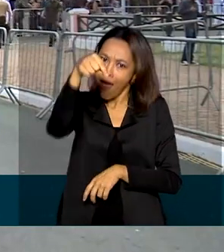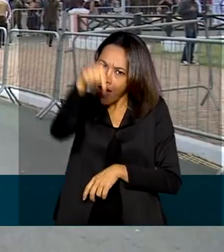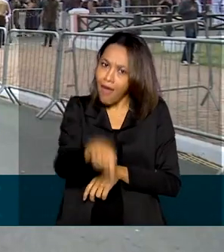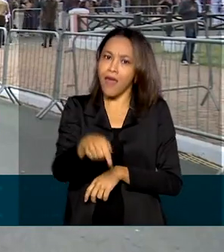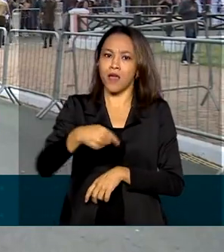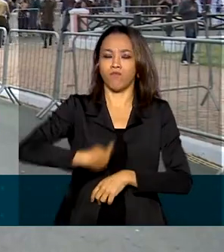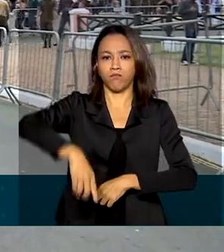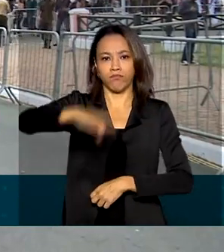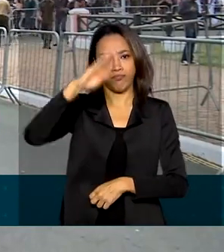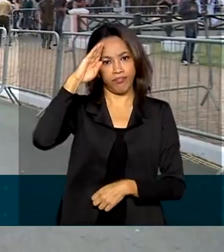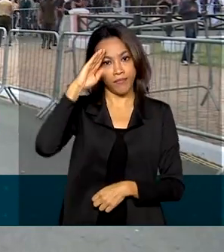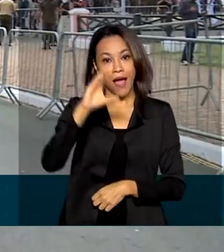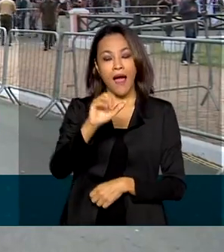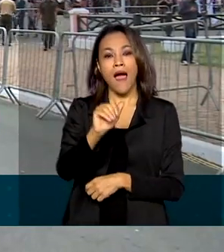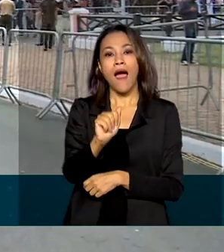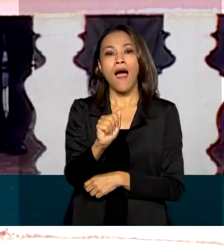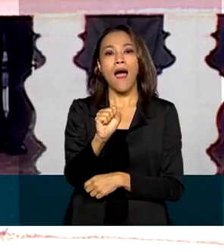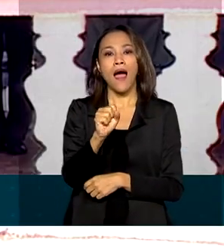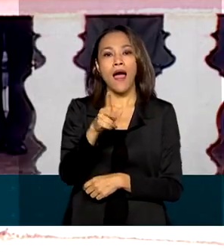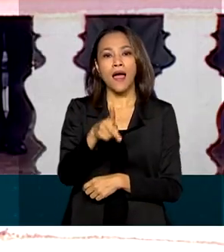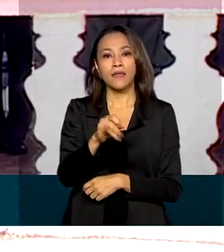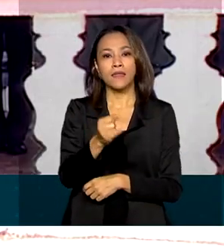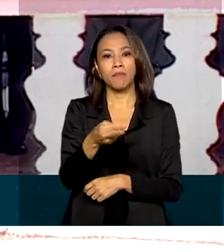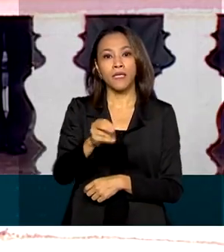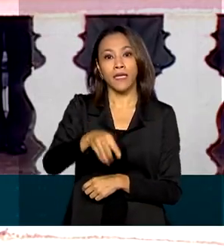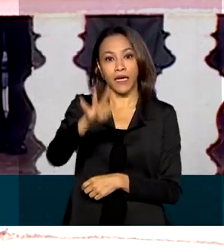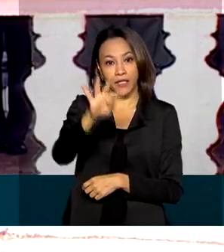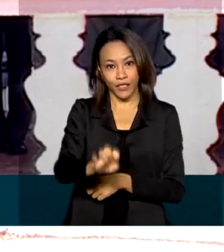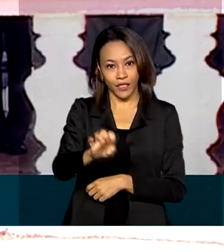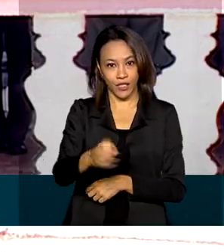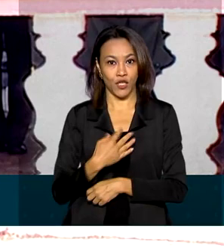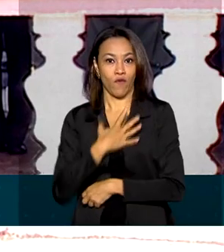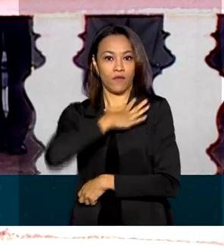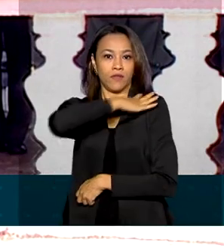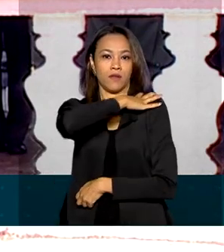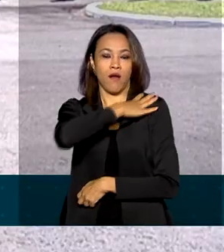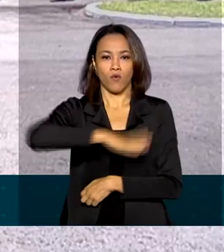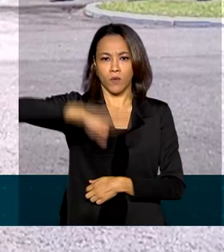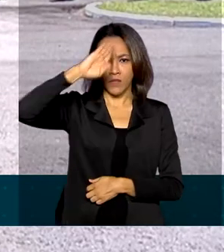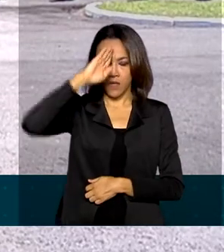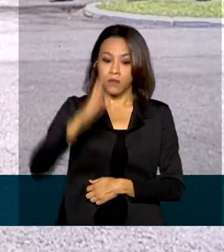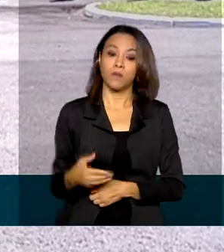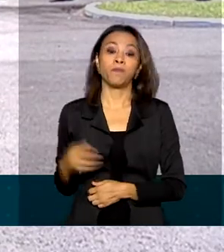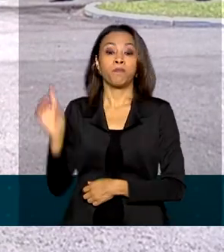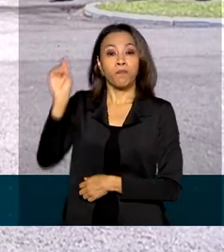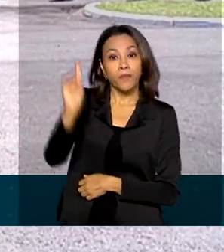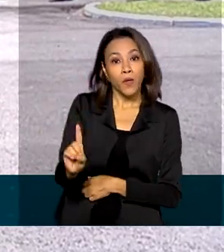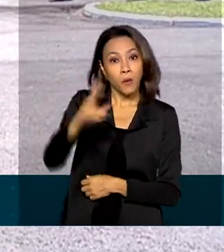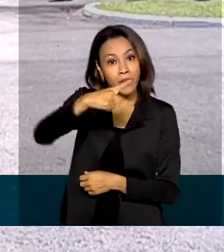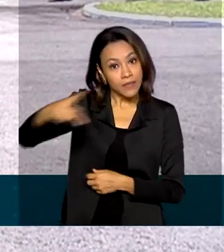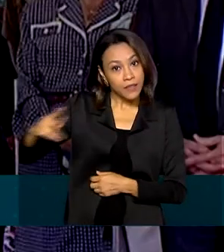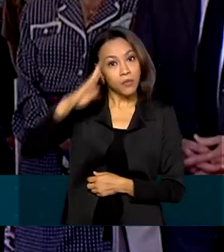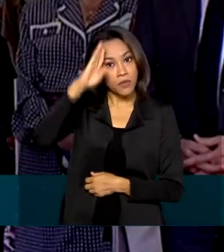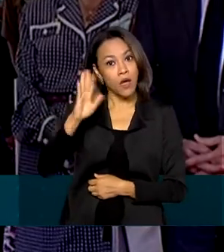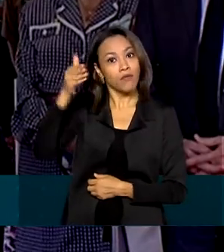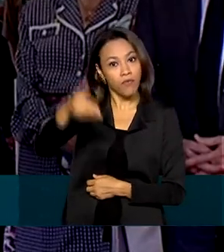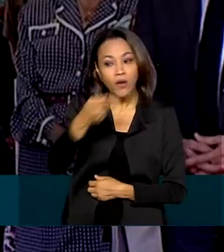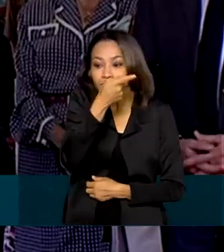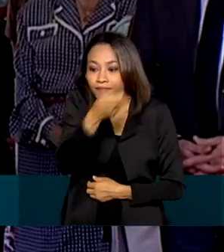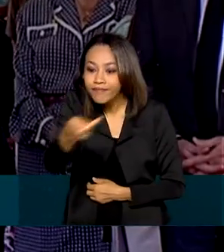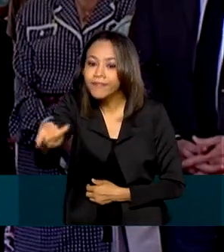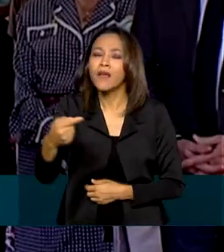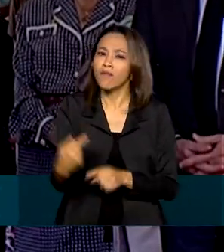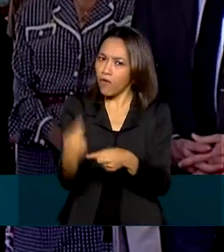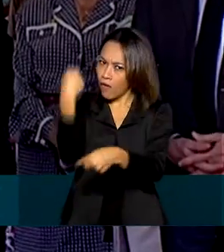aspirantes ao oficial do Exército. O presidente Jair Bolsonaro acompanhou a cerimônia em Campinas. Ele foi